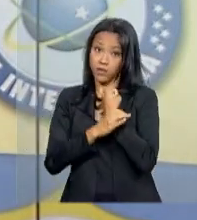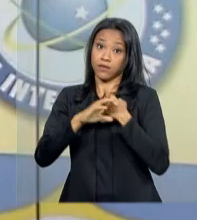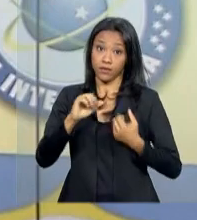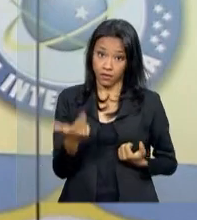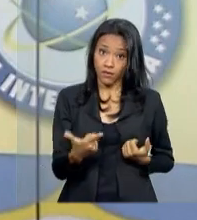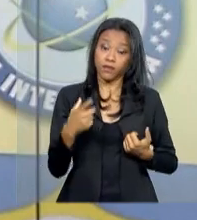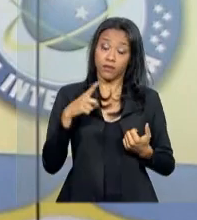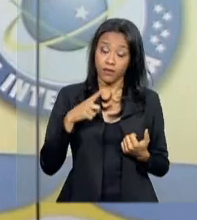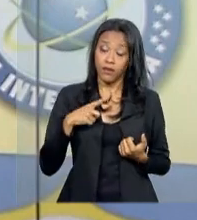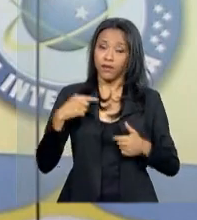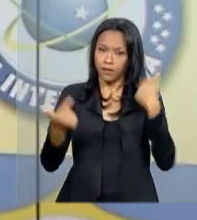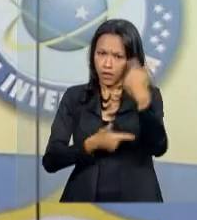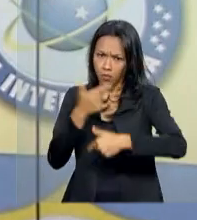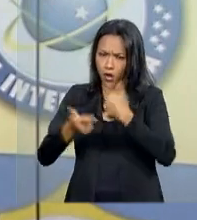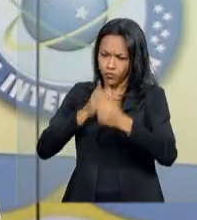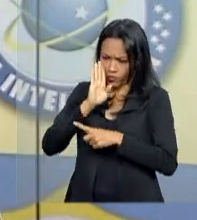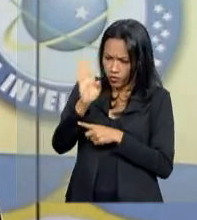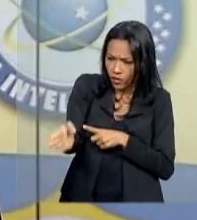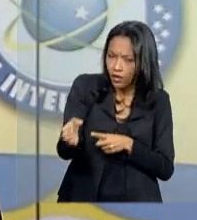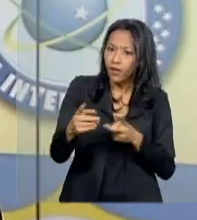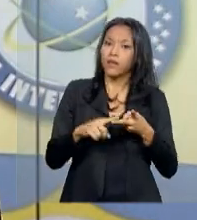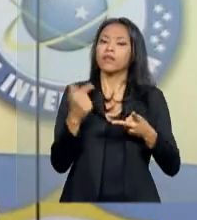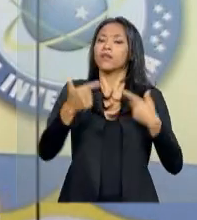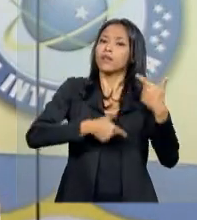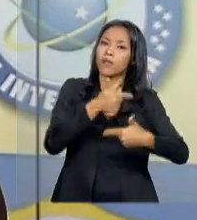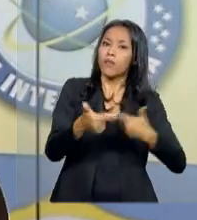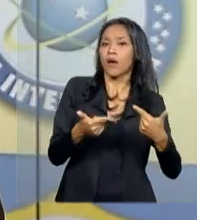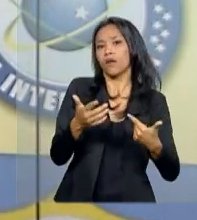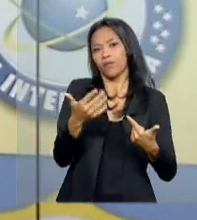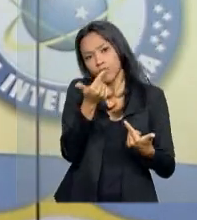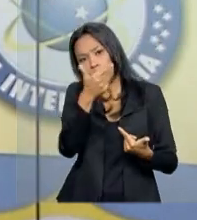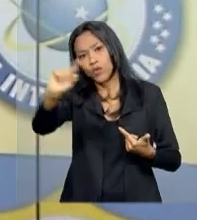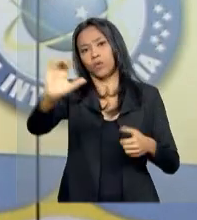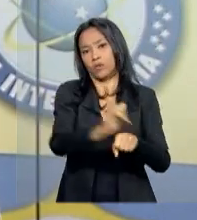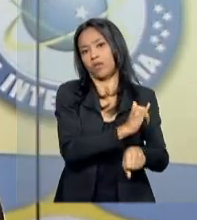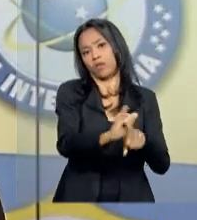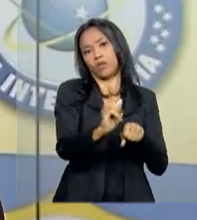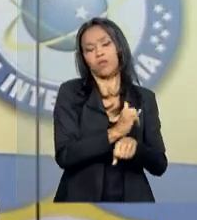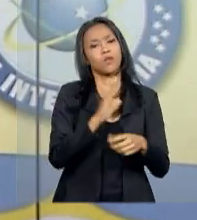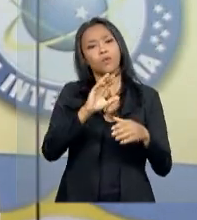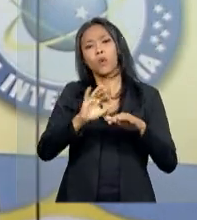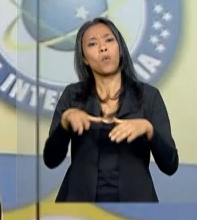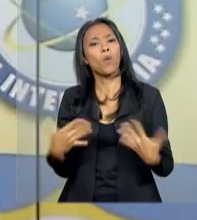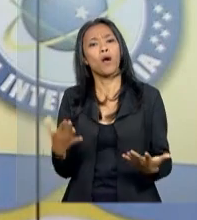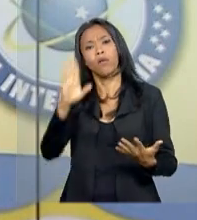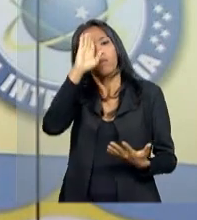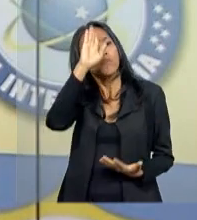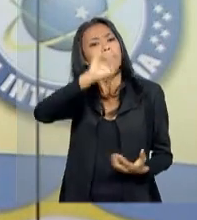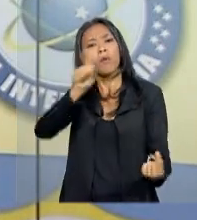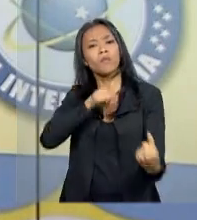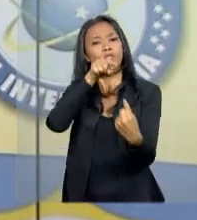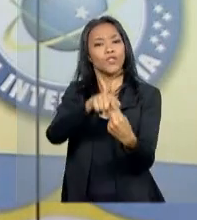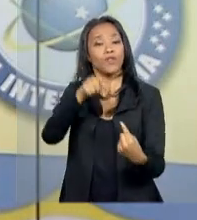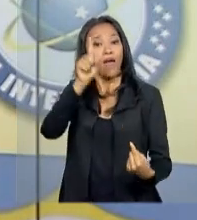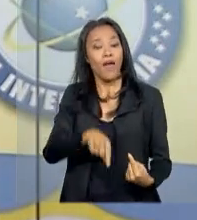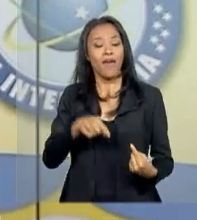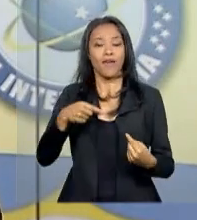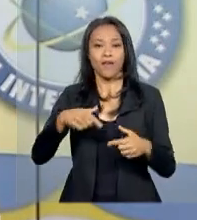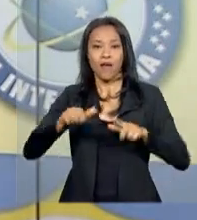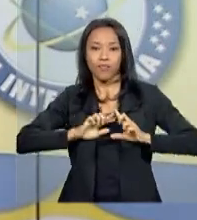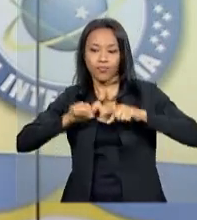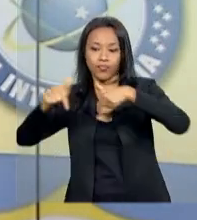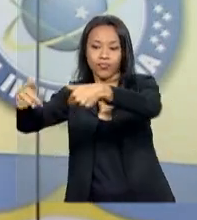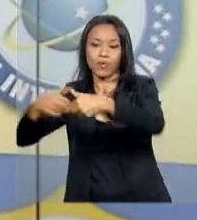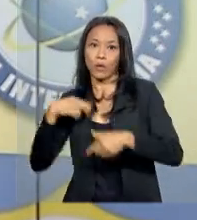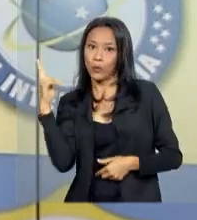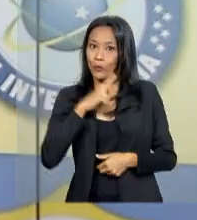ações mais contundentes, ações menos contundentes. E qual que é o principal objetivo? São ações emergenciais para